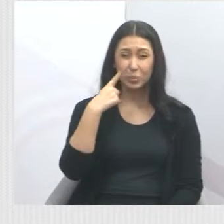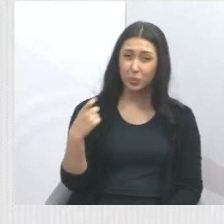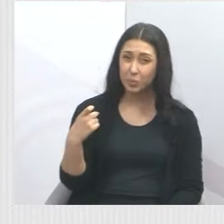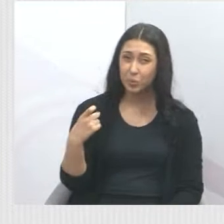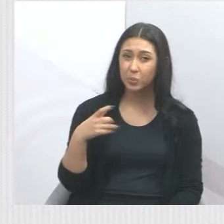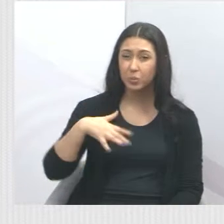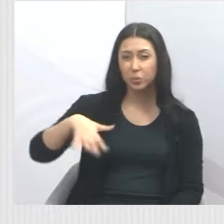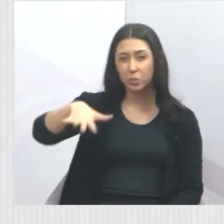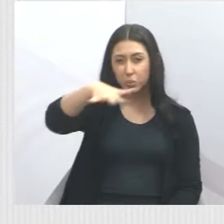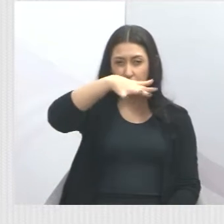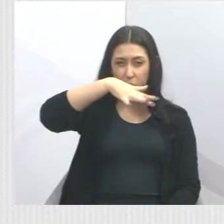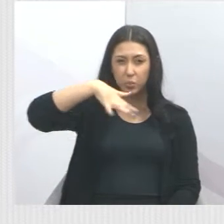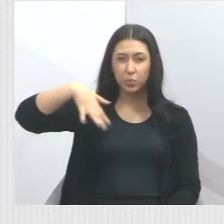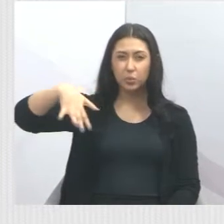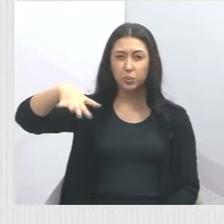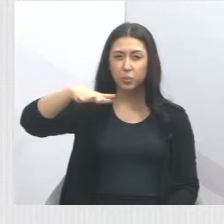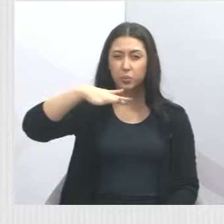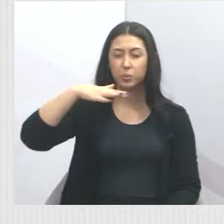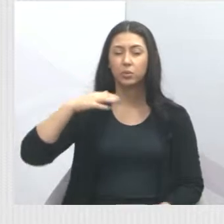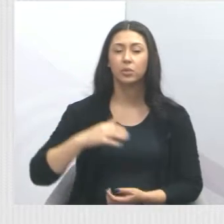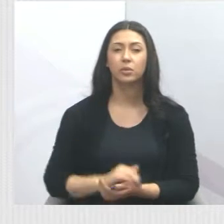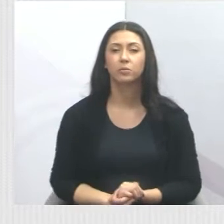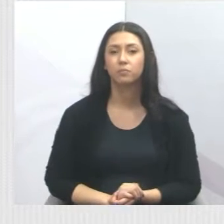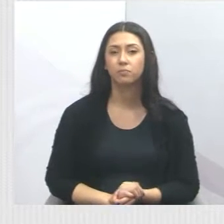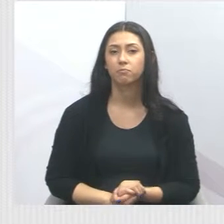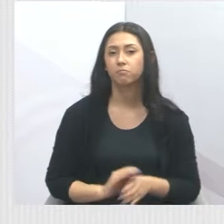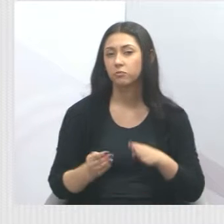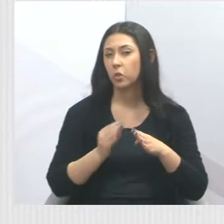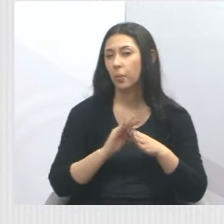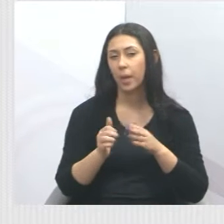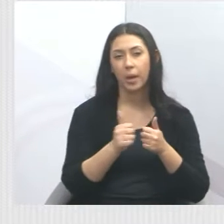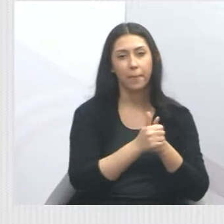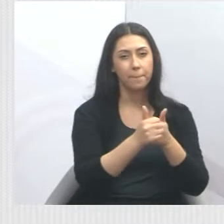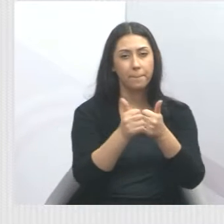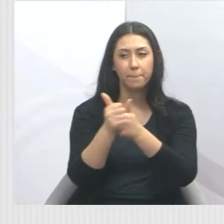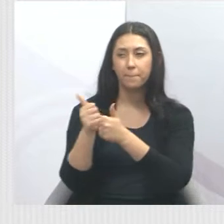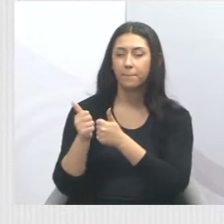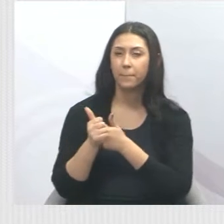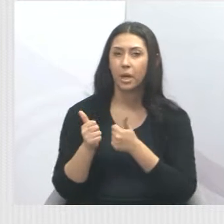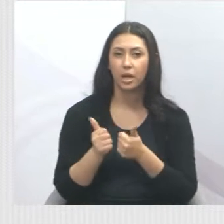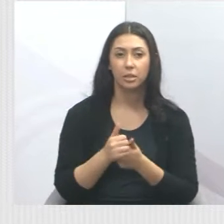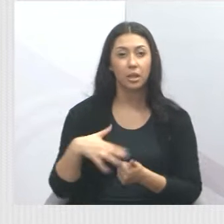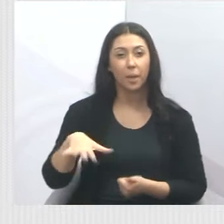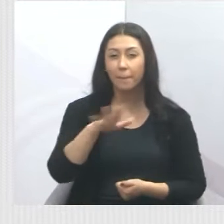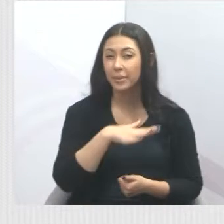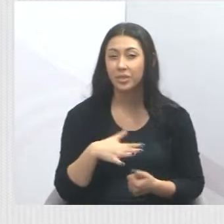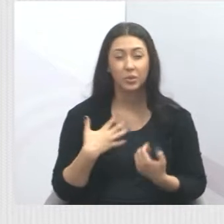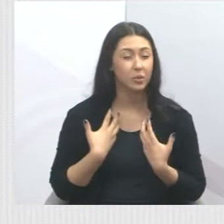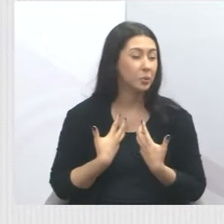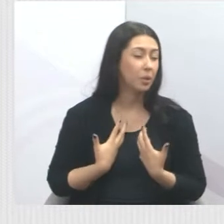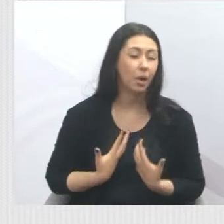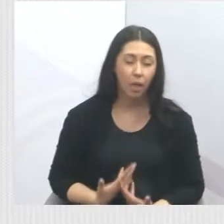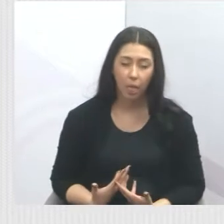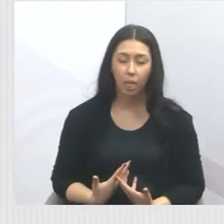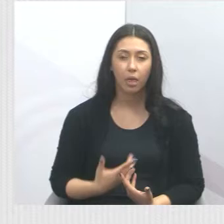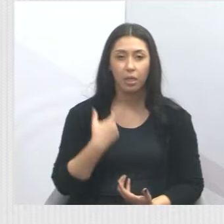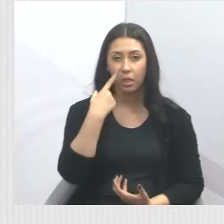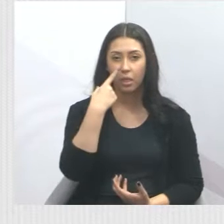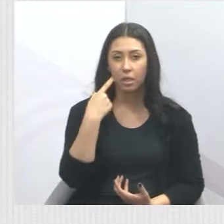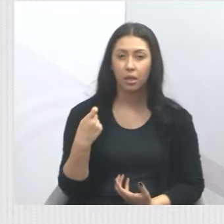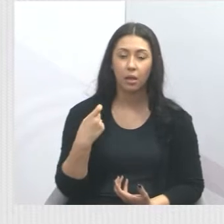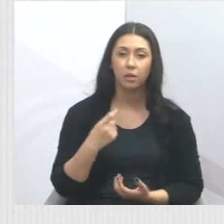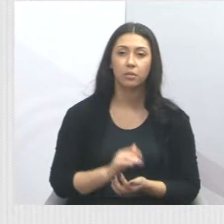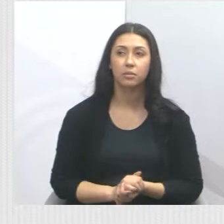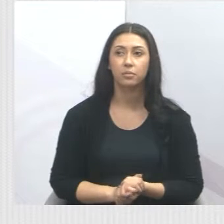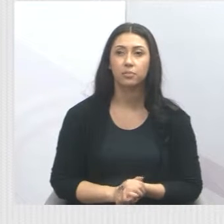na cidade de Salvador, pitoresco, Parque dos Prins, Santa Marina. As pessoas não aguentavam mais o mau cheiro lá na